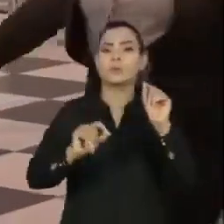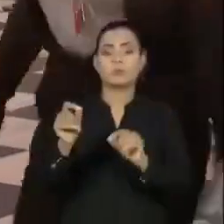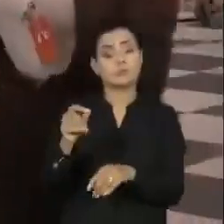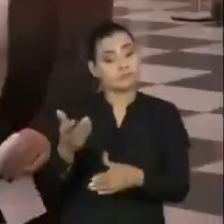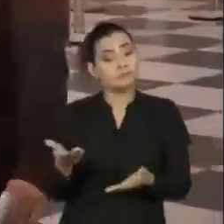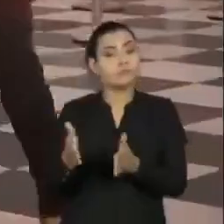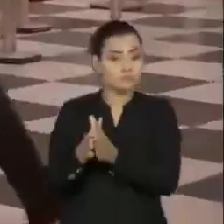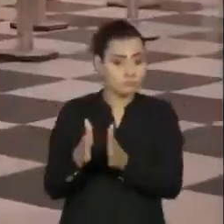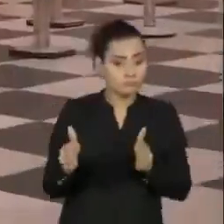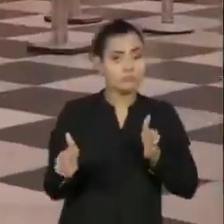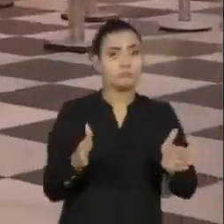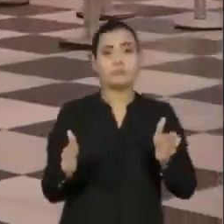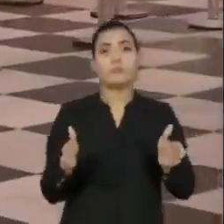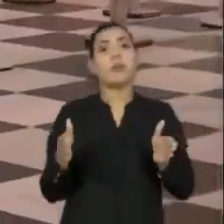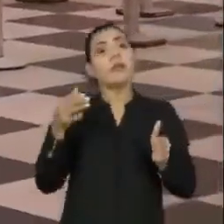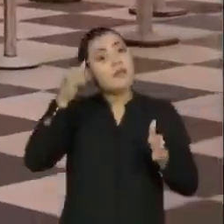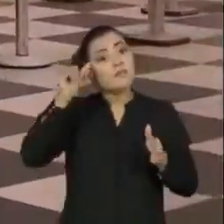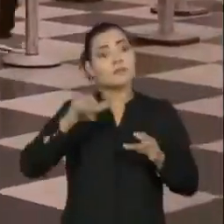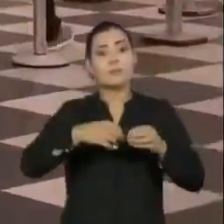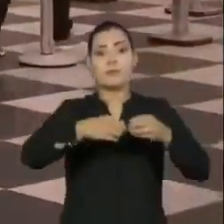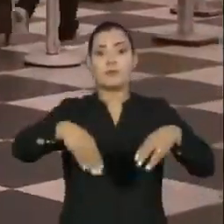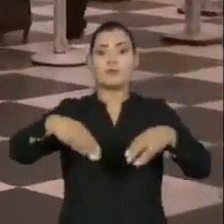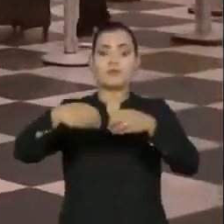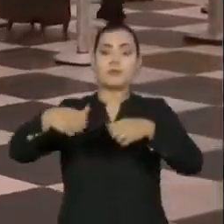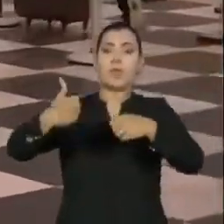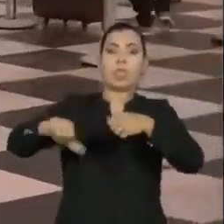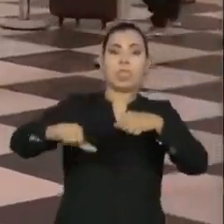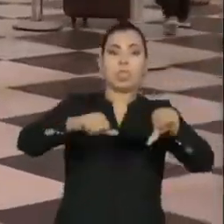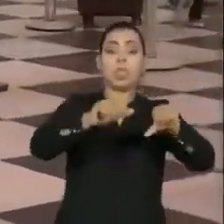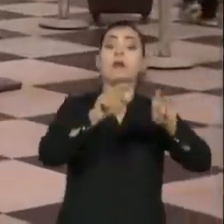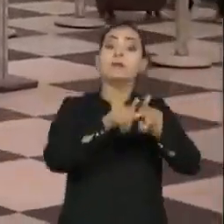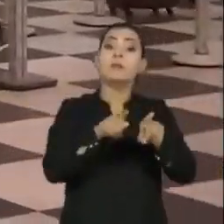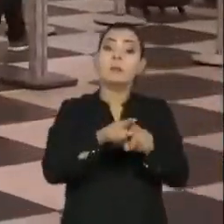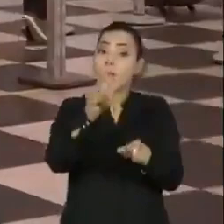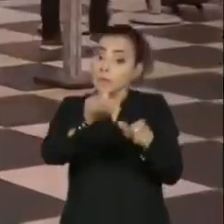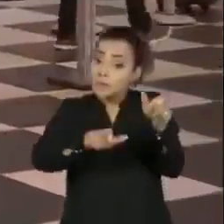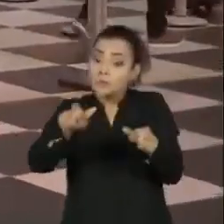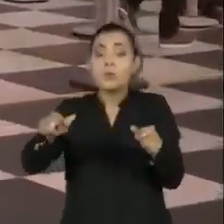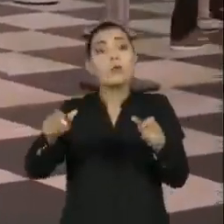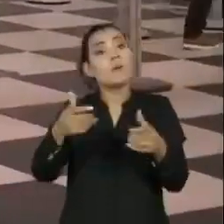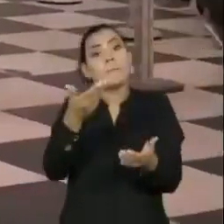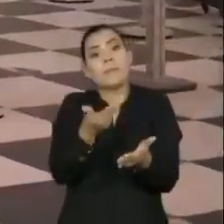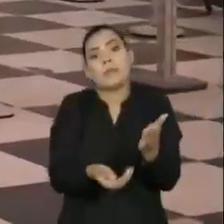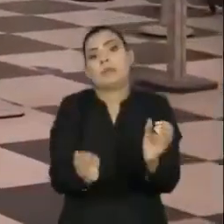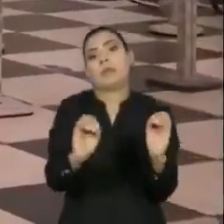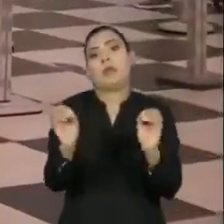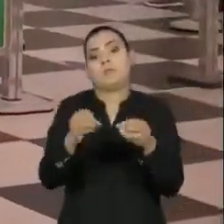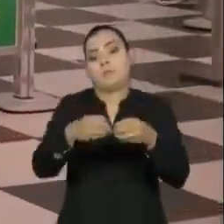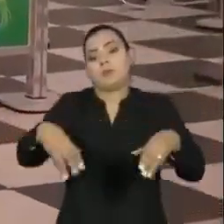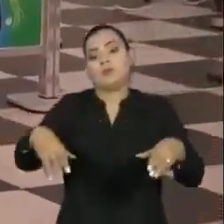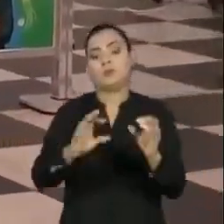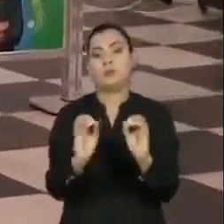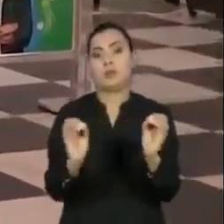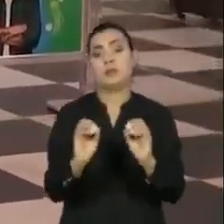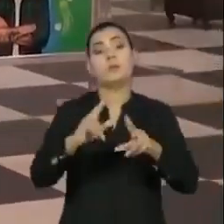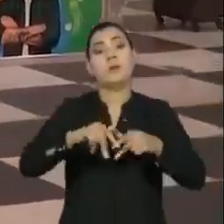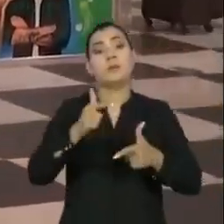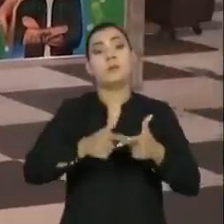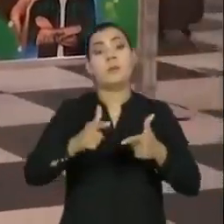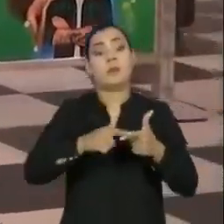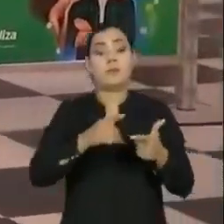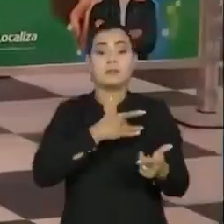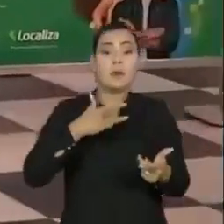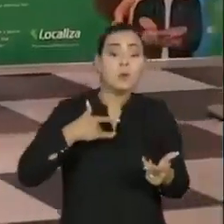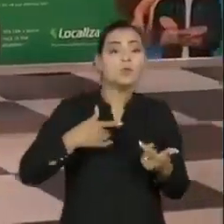fluxo de caixa das empresas não seja prejudicado pelos cancelamentos e também o consumidor não perder com isso caso tenha que desmarcar por algum problema,